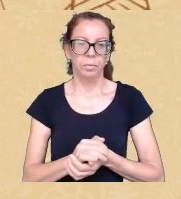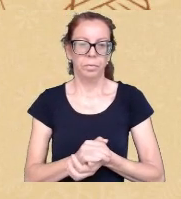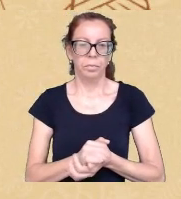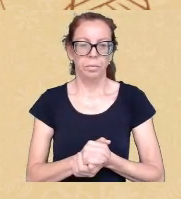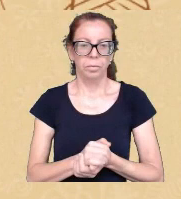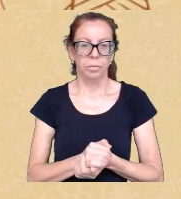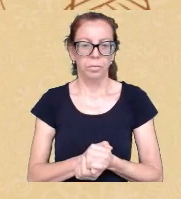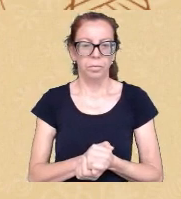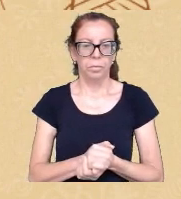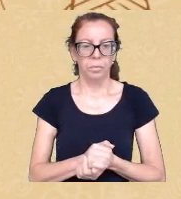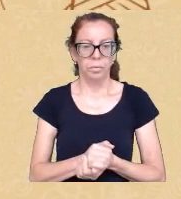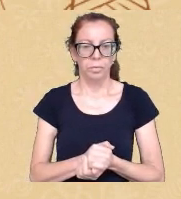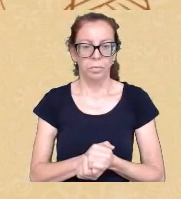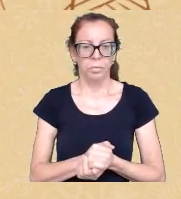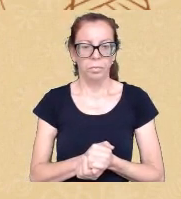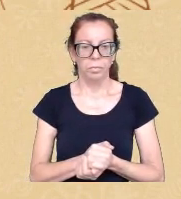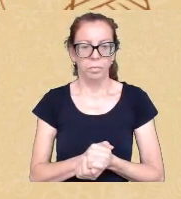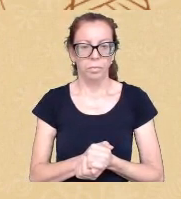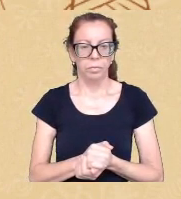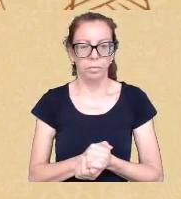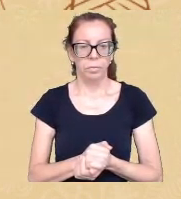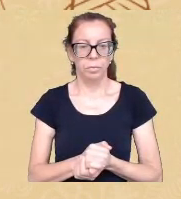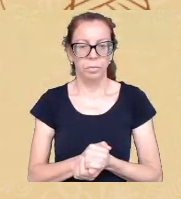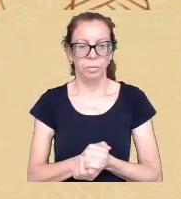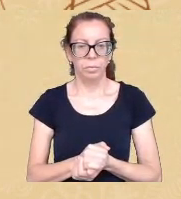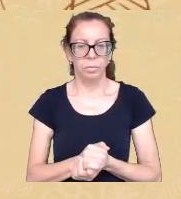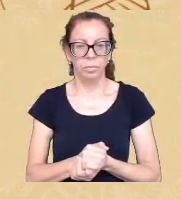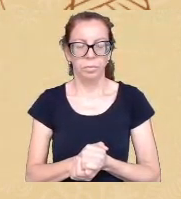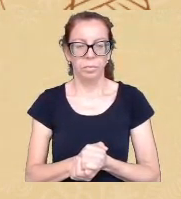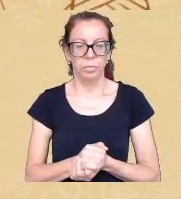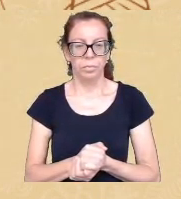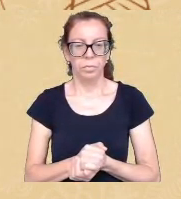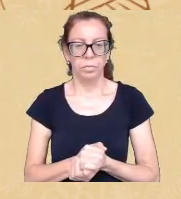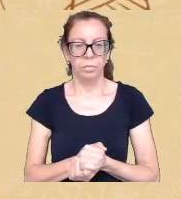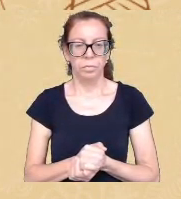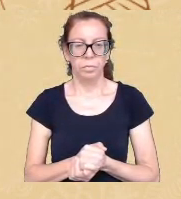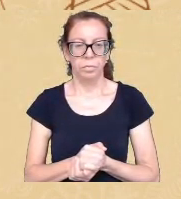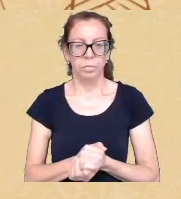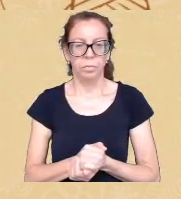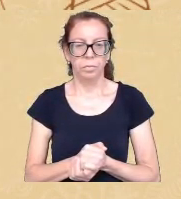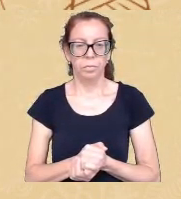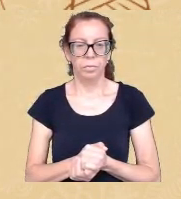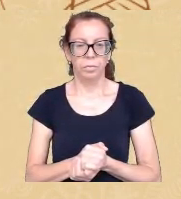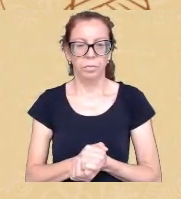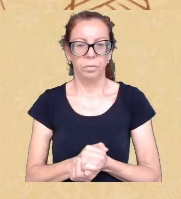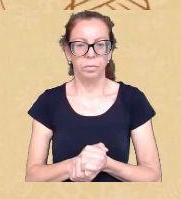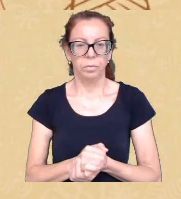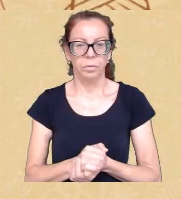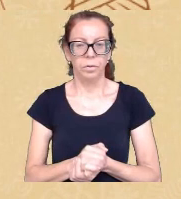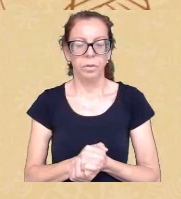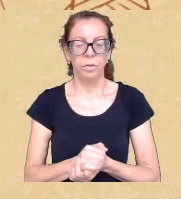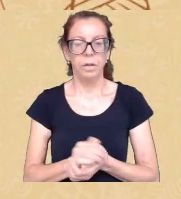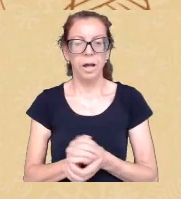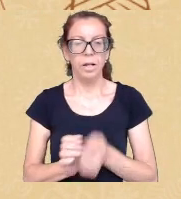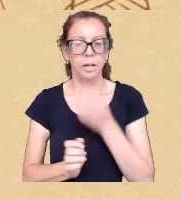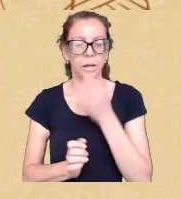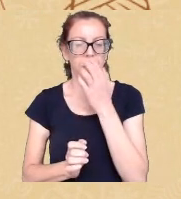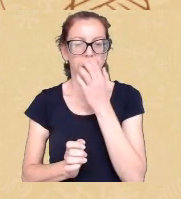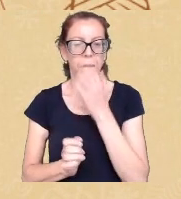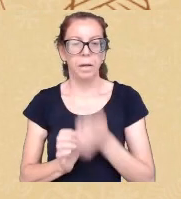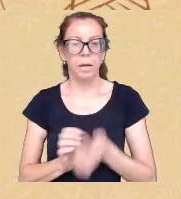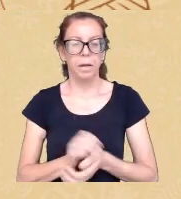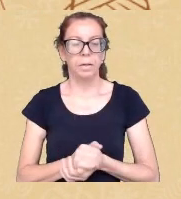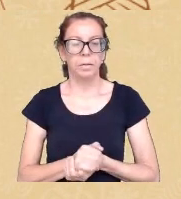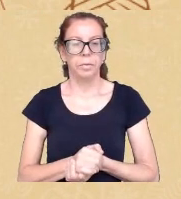um dominador não cede desse lugar e eu estou na minha memória com o evento desse final de semana do Didionga